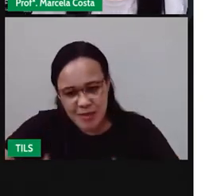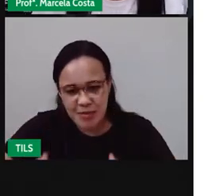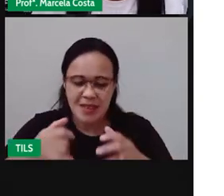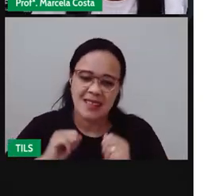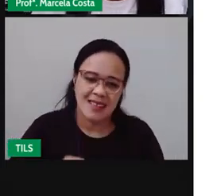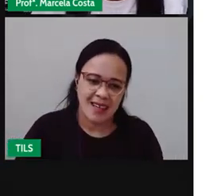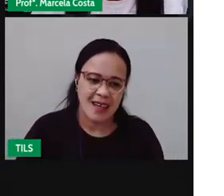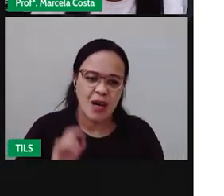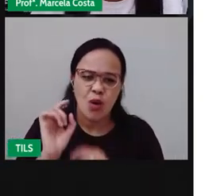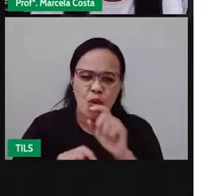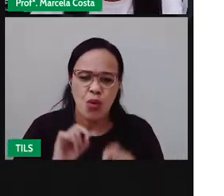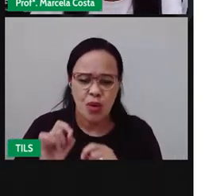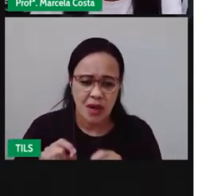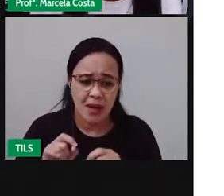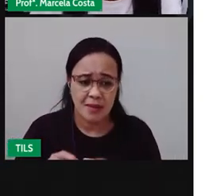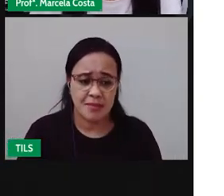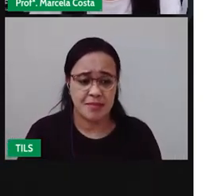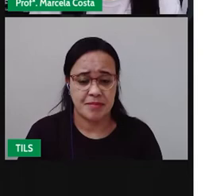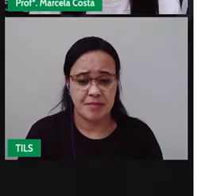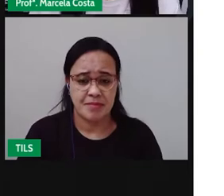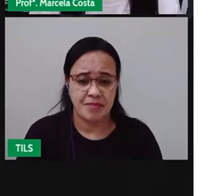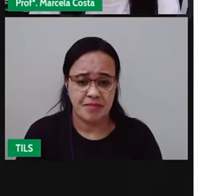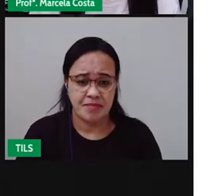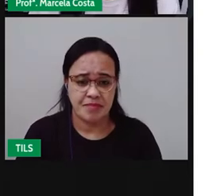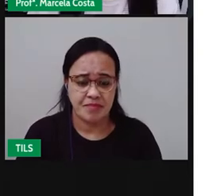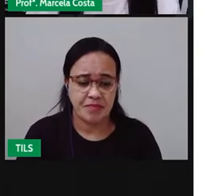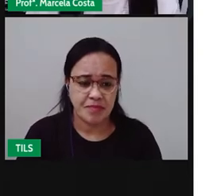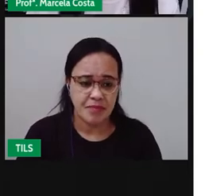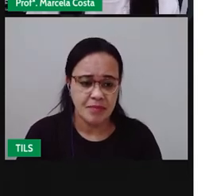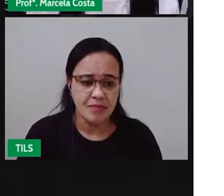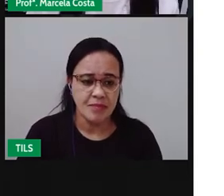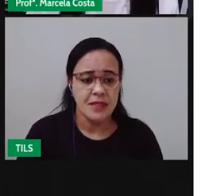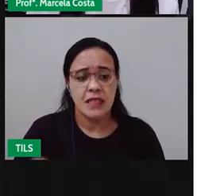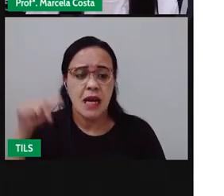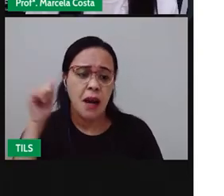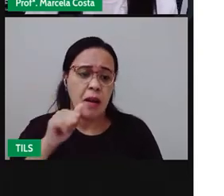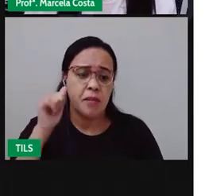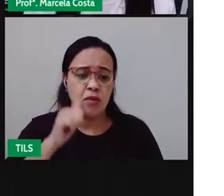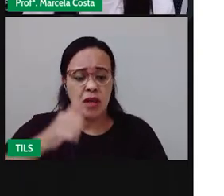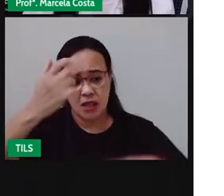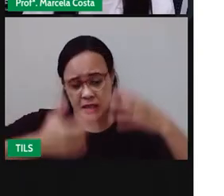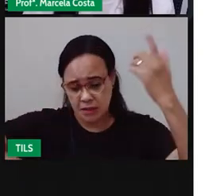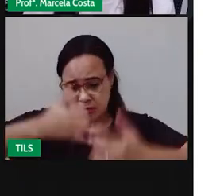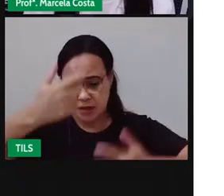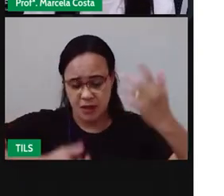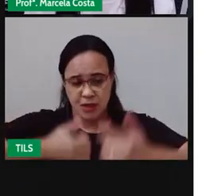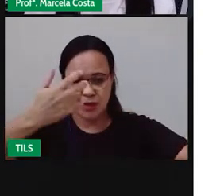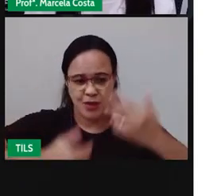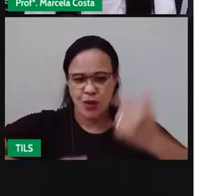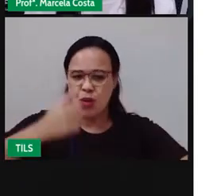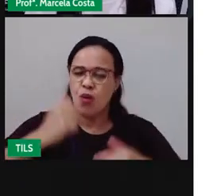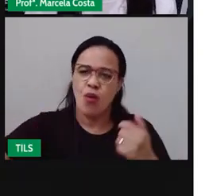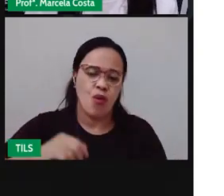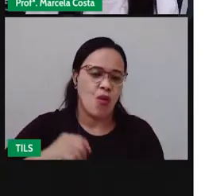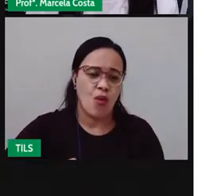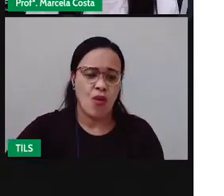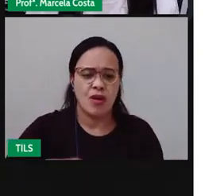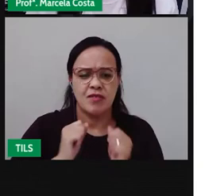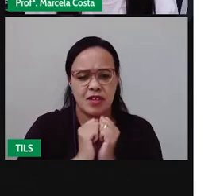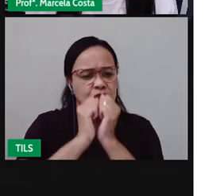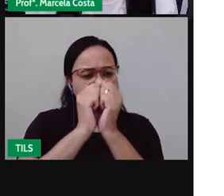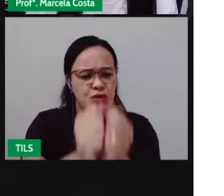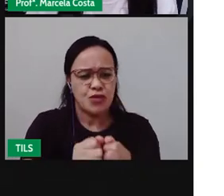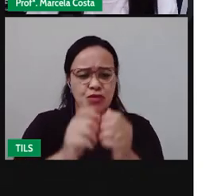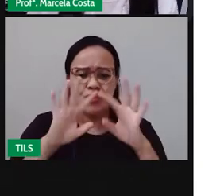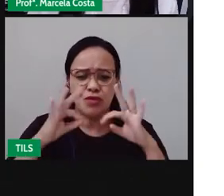cactário oca verde ela contou que participa do evento com a família Pimentel que tem